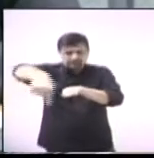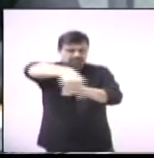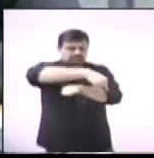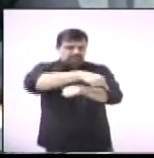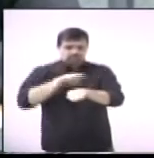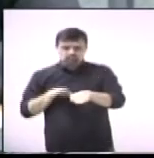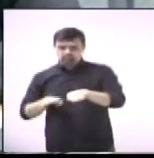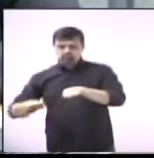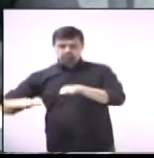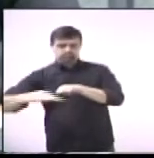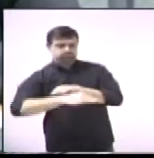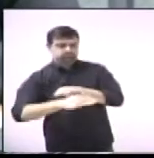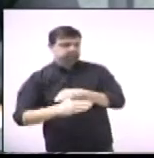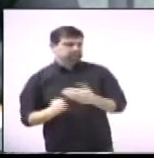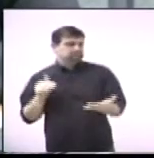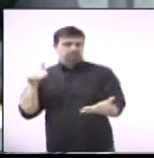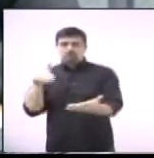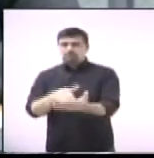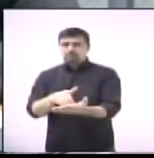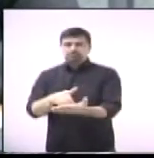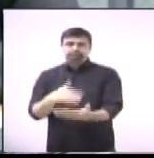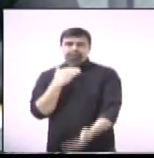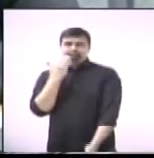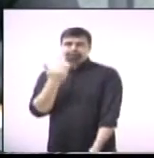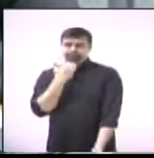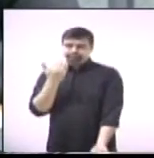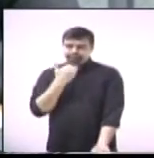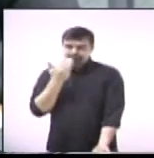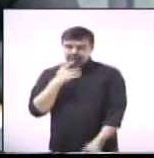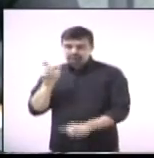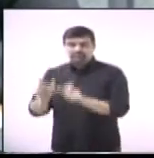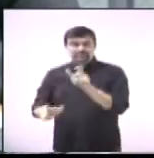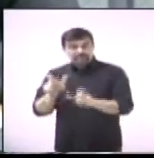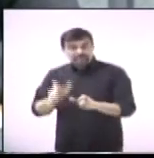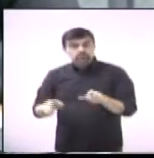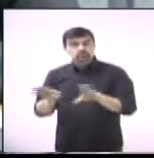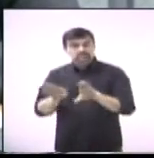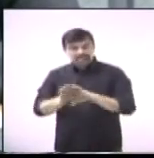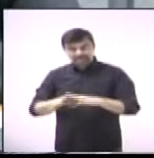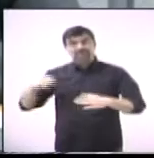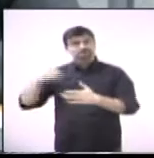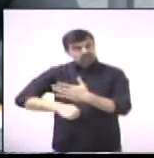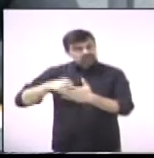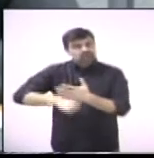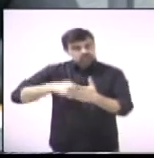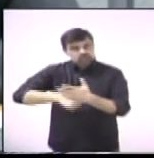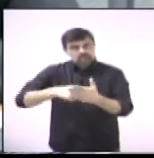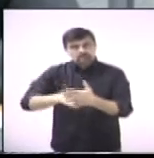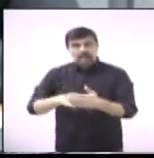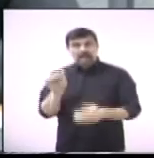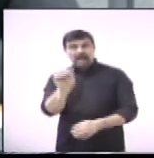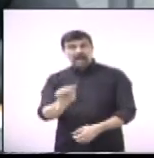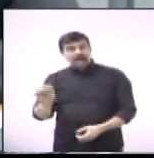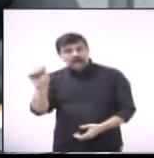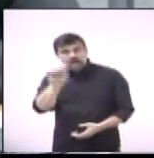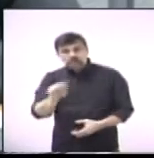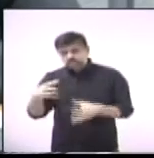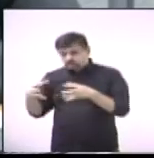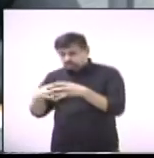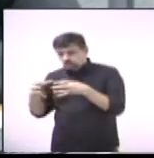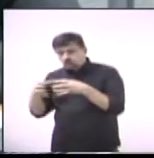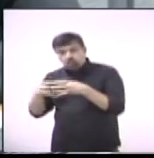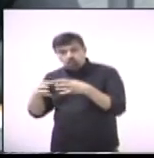momento, também, não houve nenhuma solução. E acho que os moradores também deveriam entrar no Ministério Público através da associação e de outros